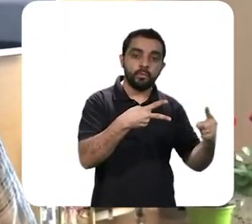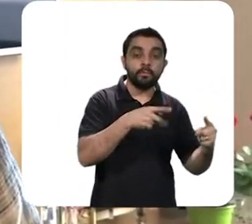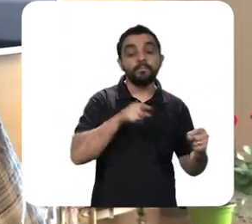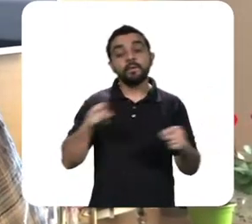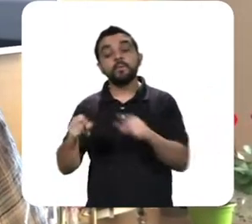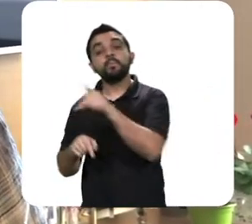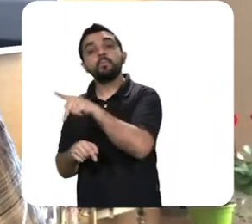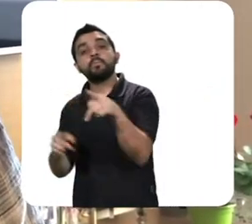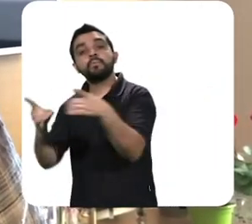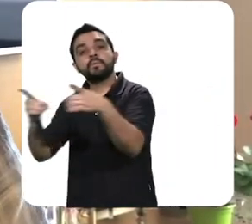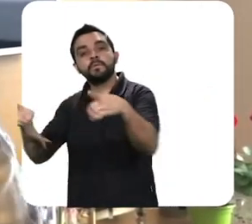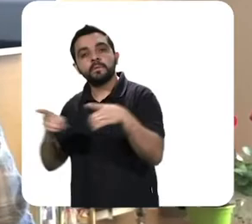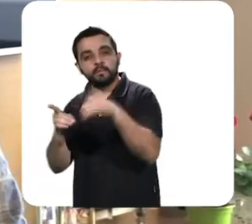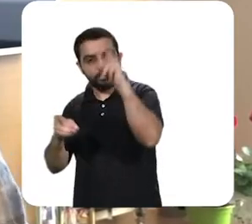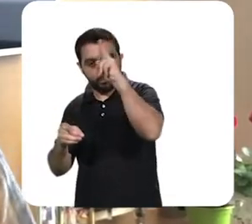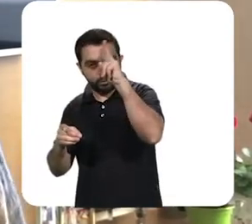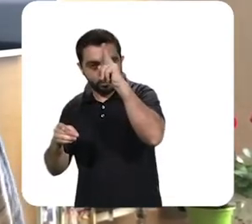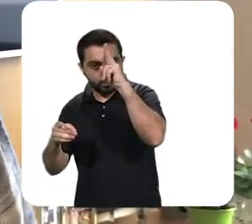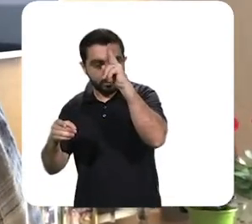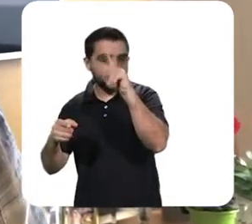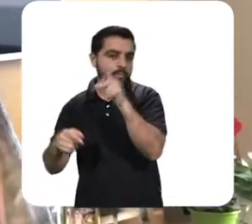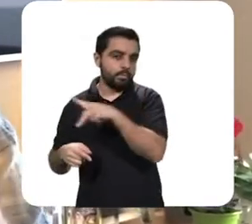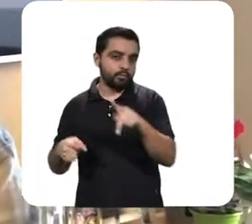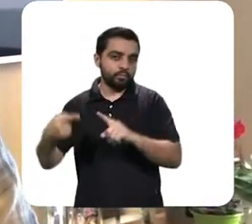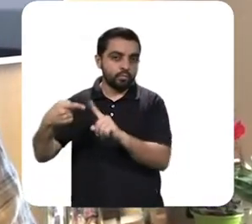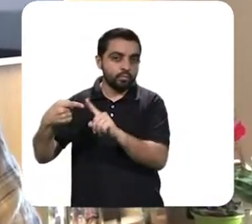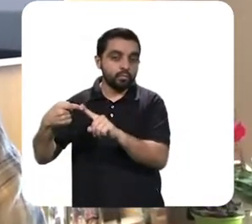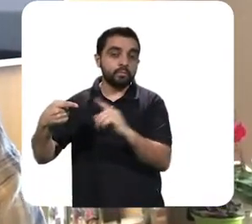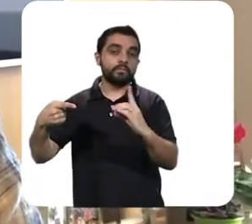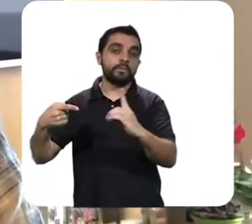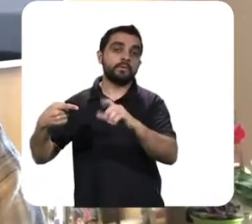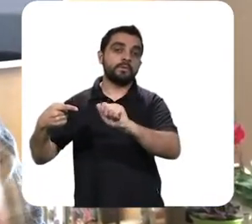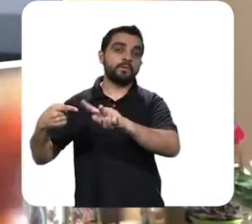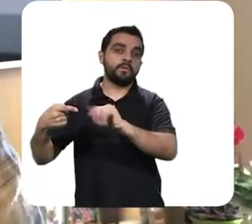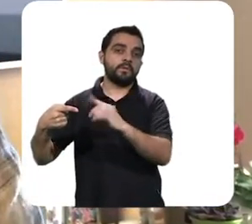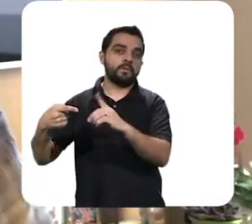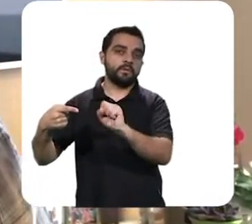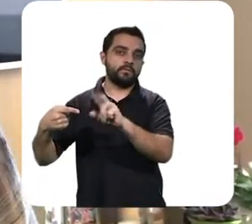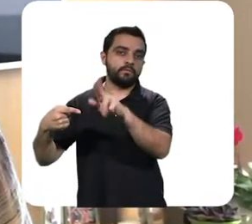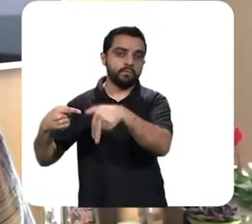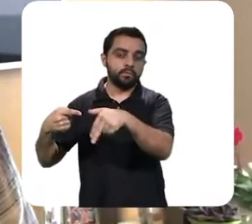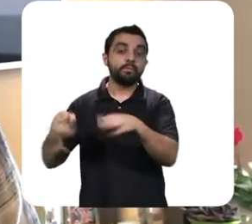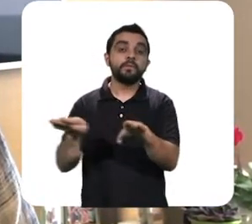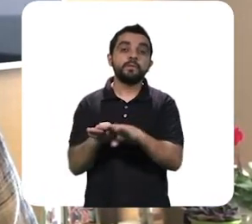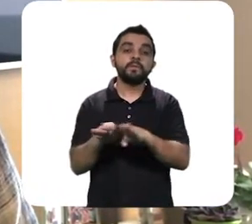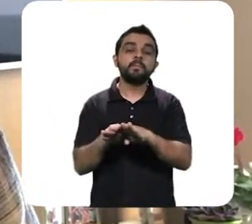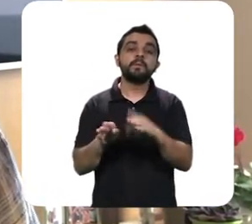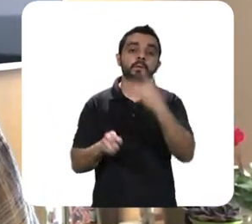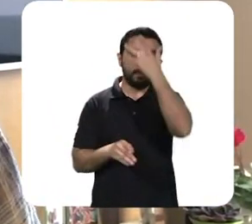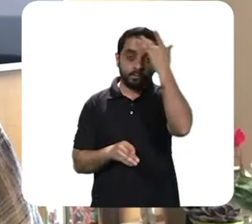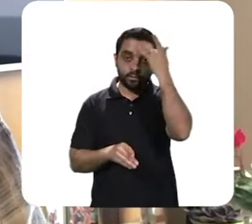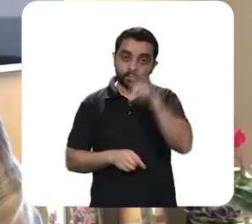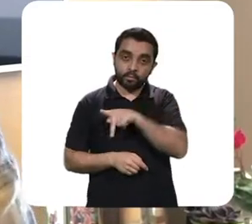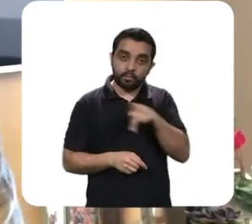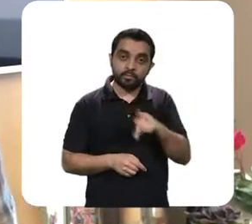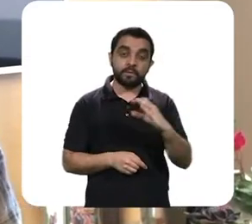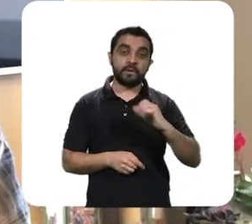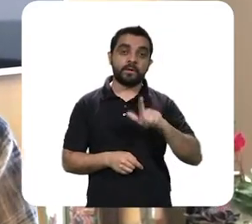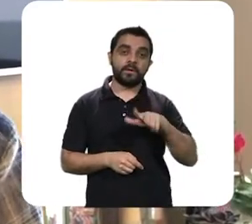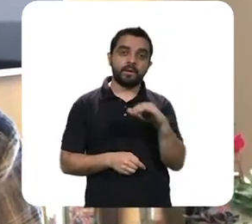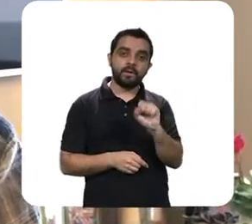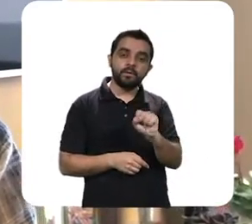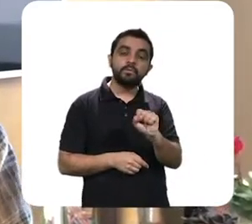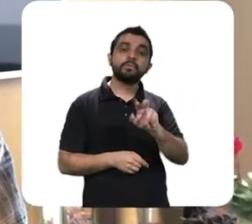Porce e João Basílio Prima Neto, acompanhados do historiador, professor do Departamento de História da Universidade, de Denison de Oliveira. A